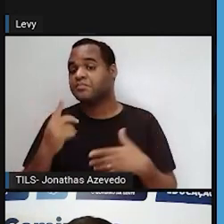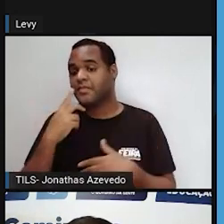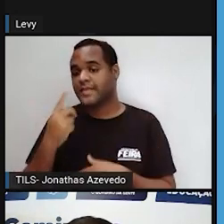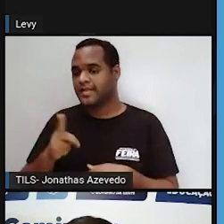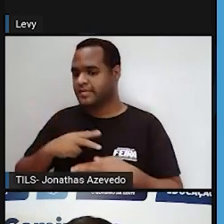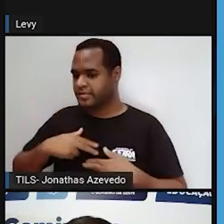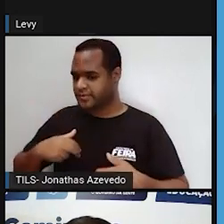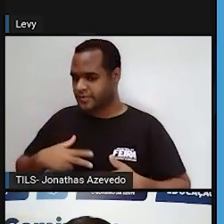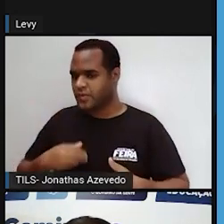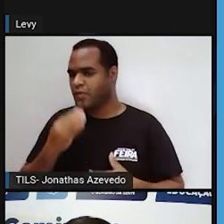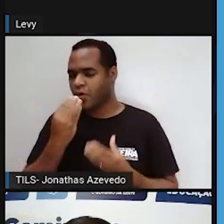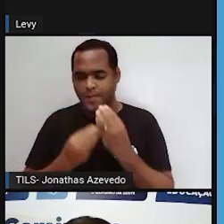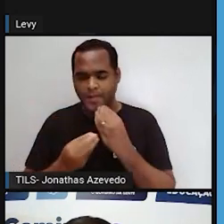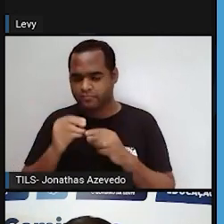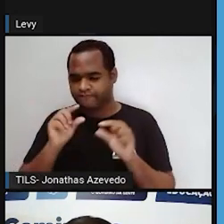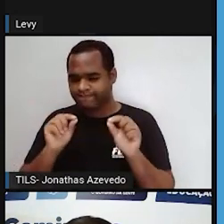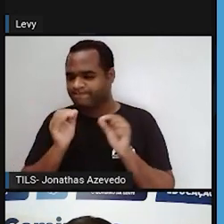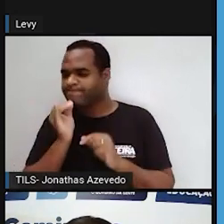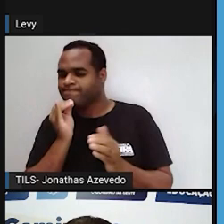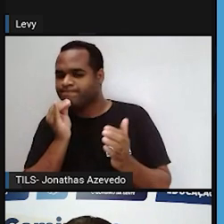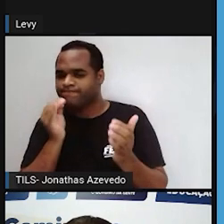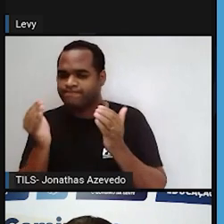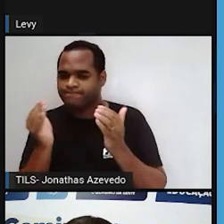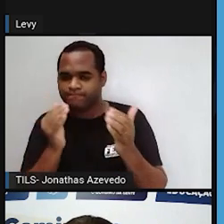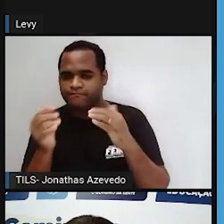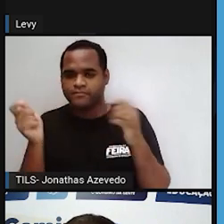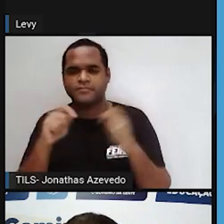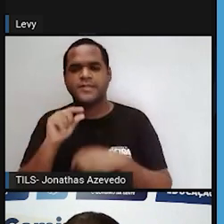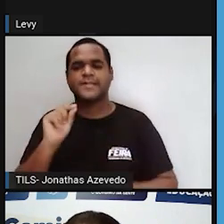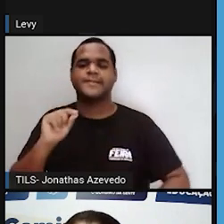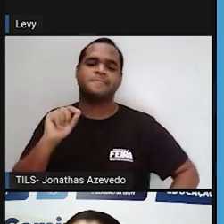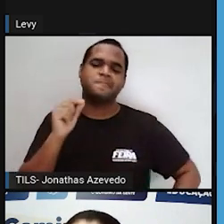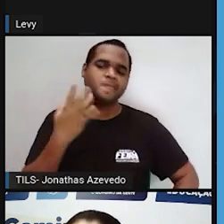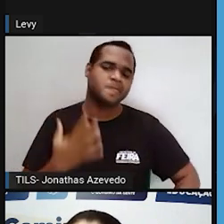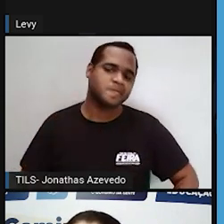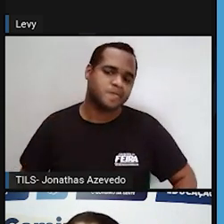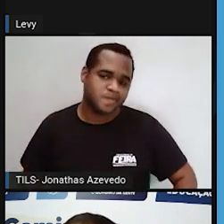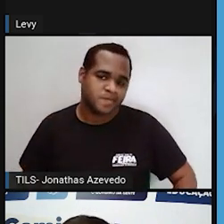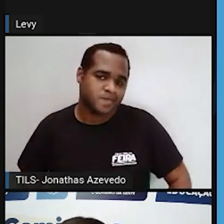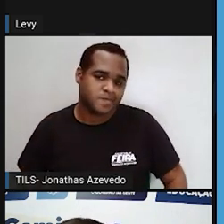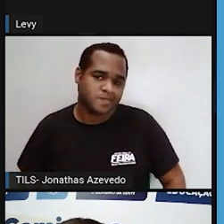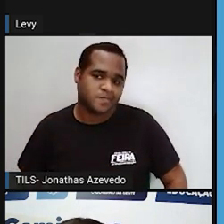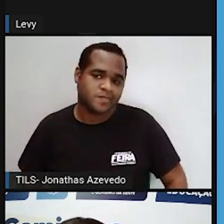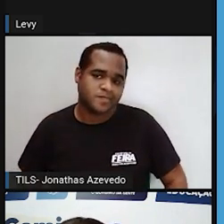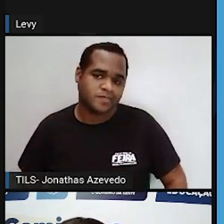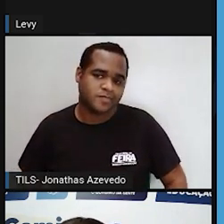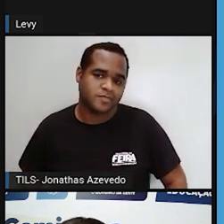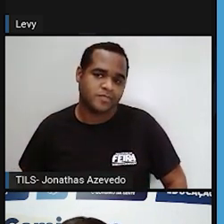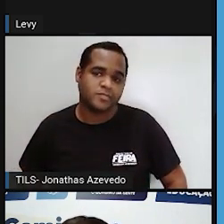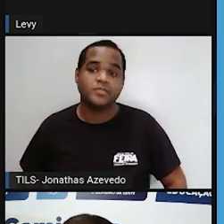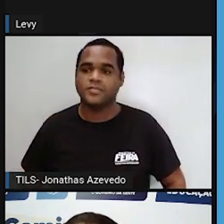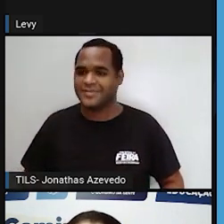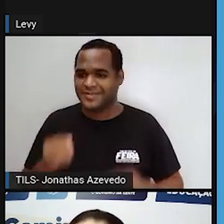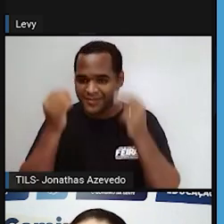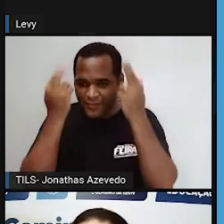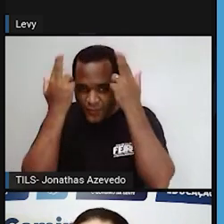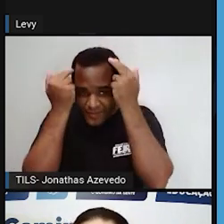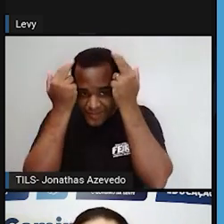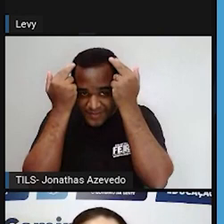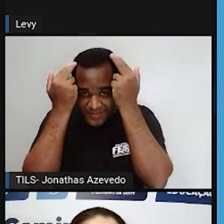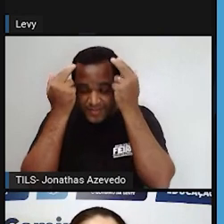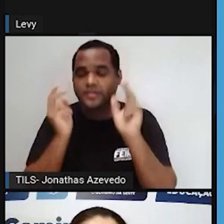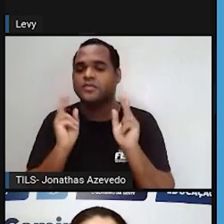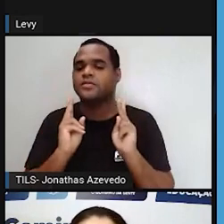onça come, por exemplo, deixa eu ver quem aqui nessa cadeia. quando a onça come, o coelho, ela continua